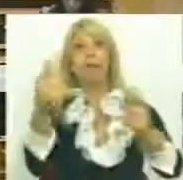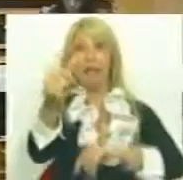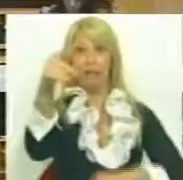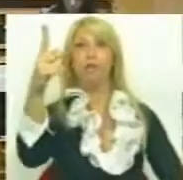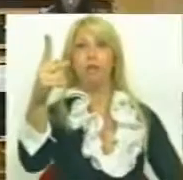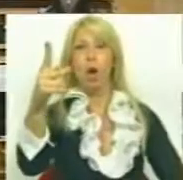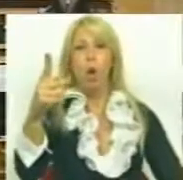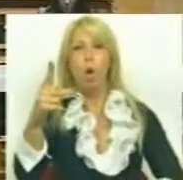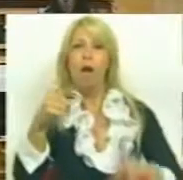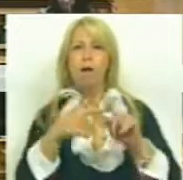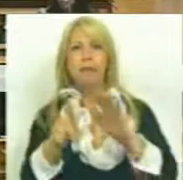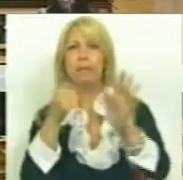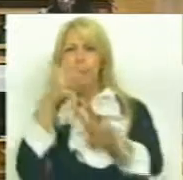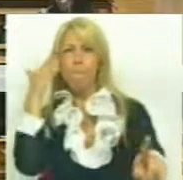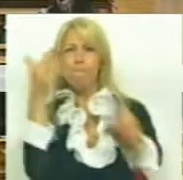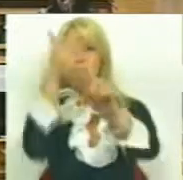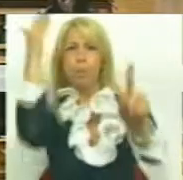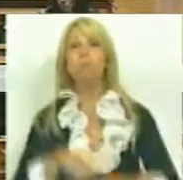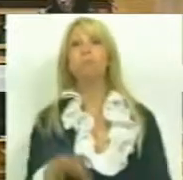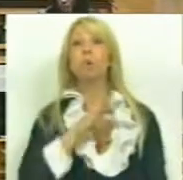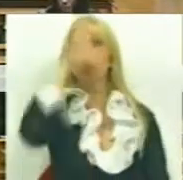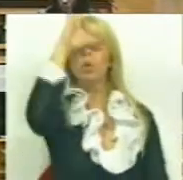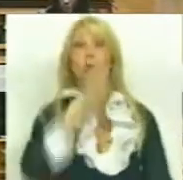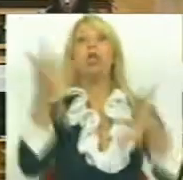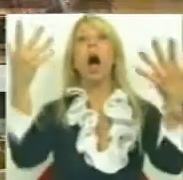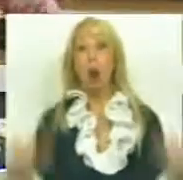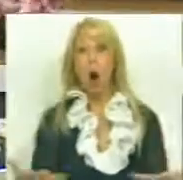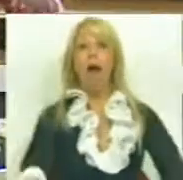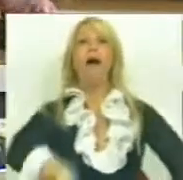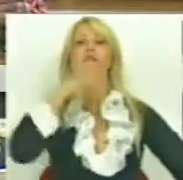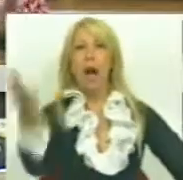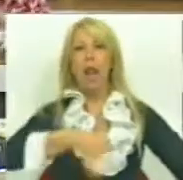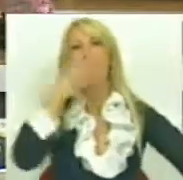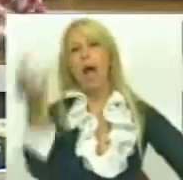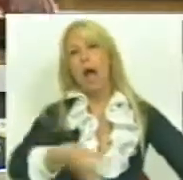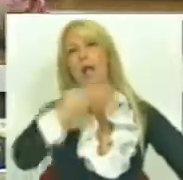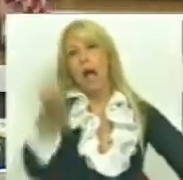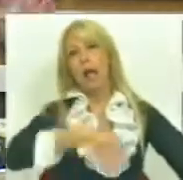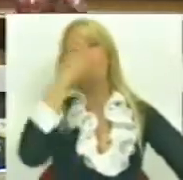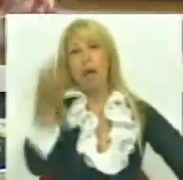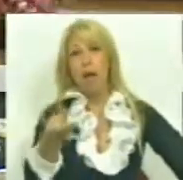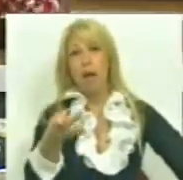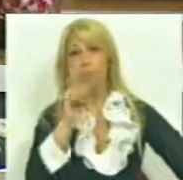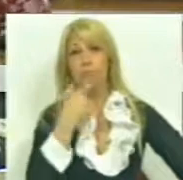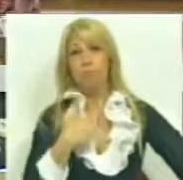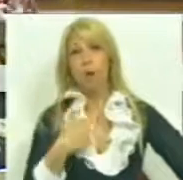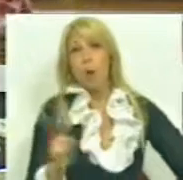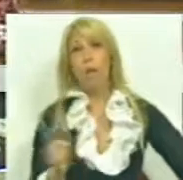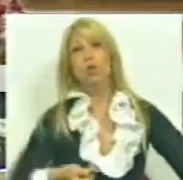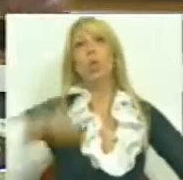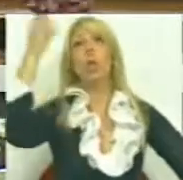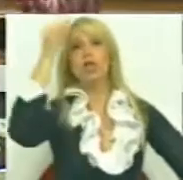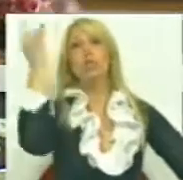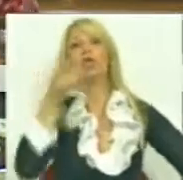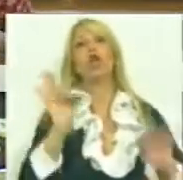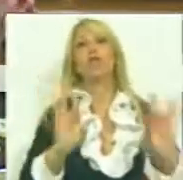O Sr. Ministro teve a habilidade de falar, falar, falar e conseguiu não dizer quantos professores vão ser atirados para o desemprego.